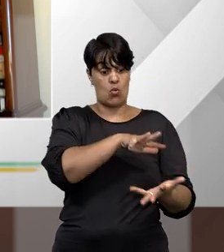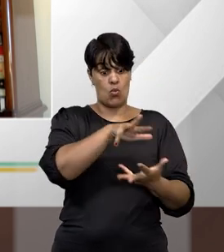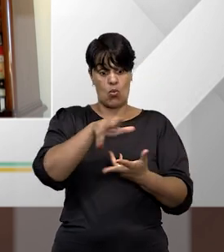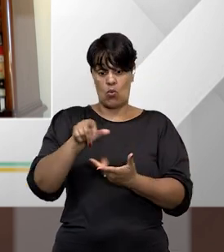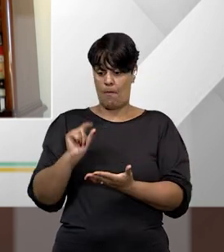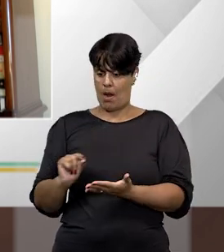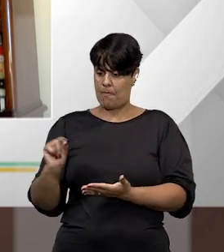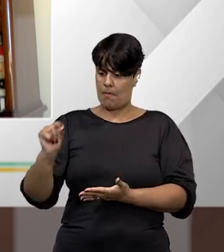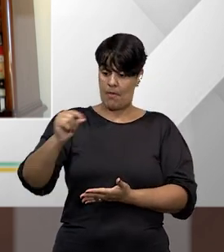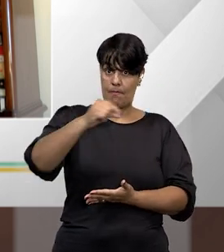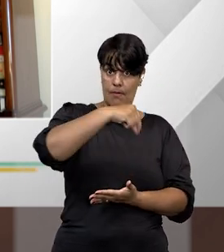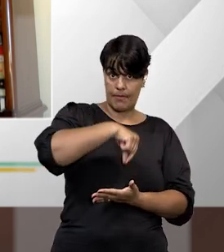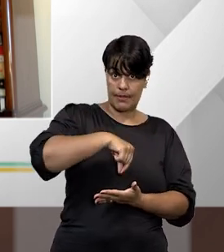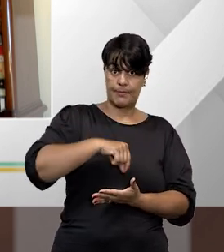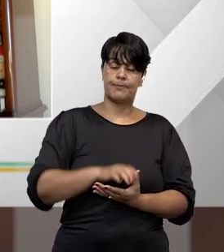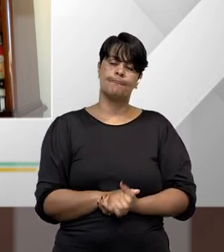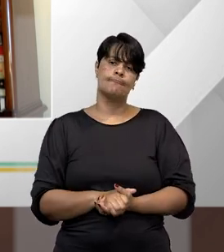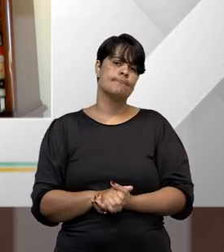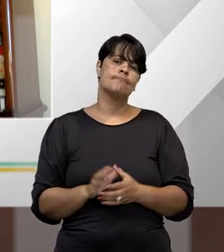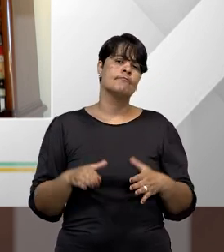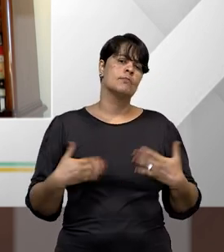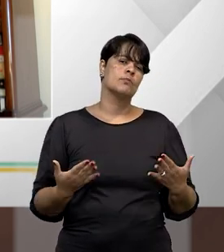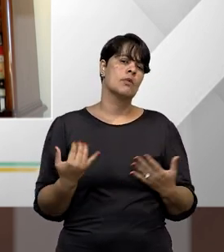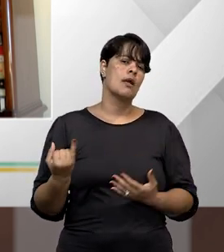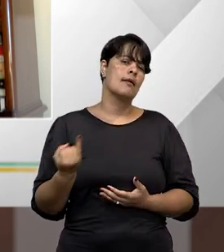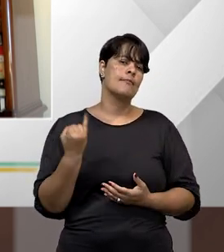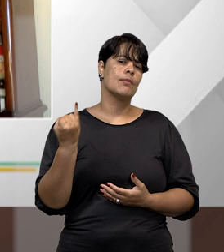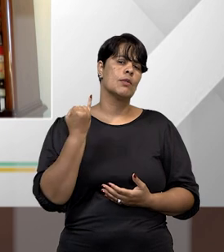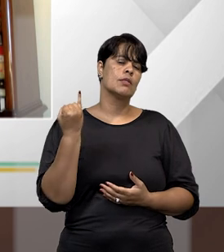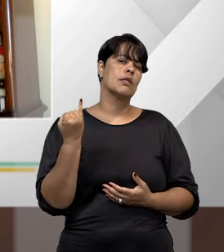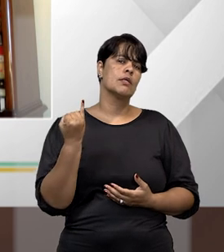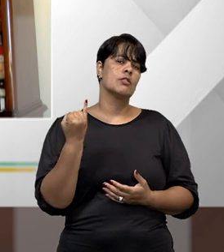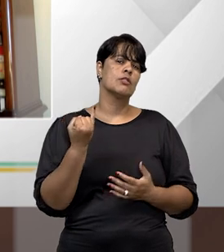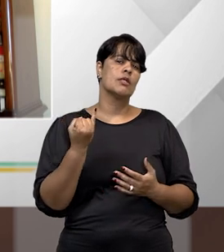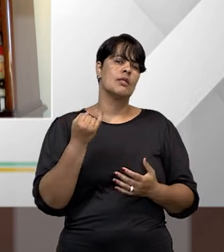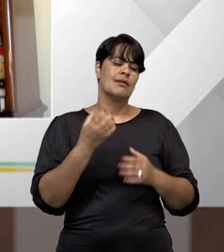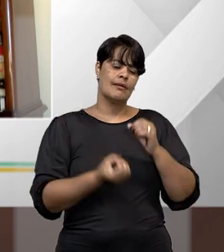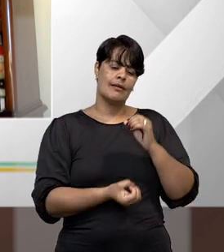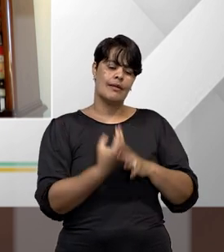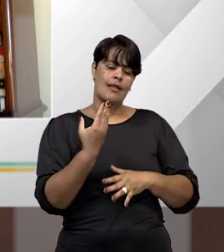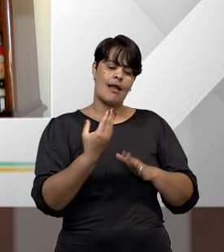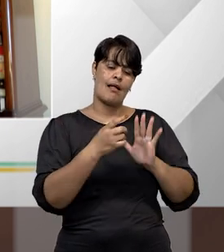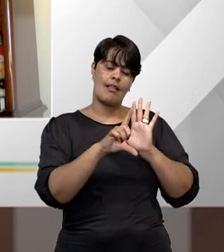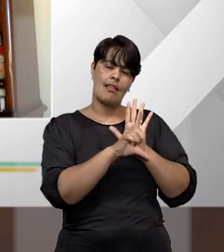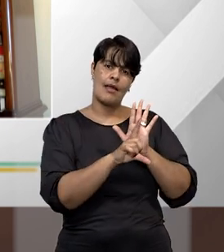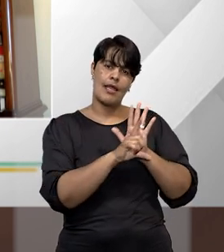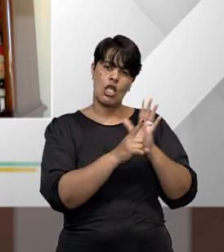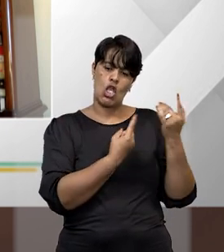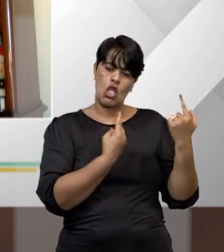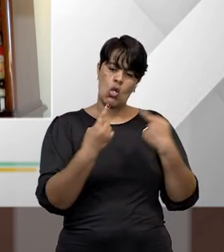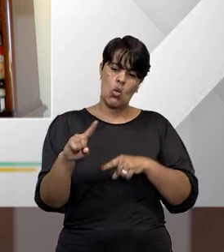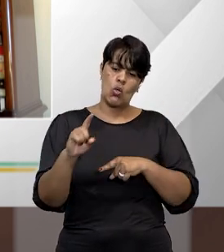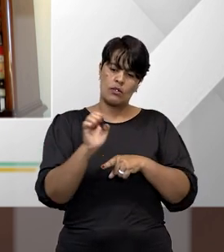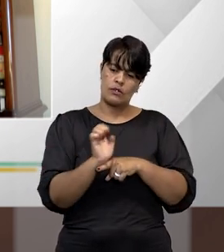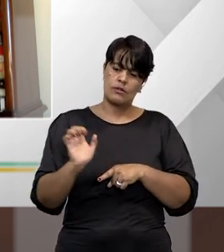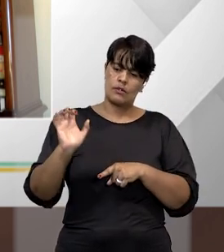é a importância da regulamentação dos crimes contra o Estado de Direito para o fortalecimento do regime democrático?